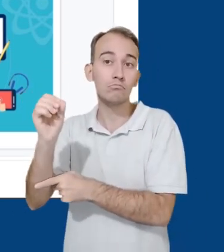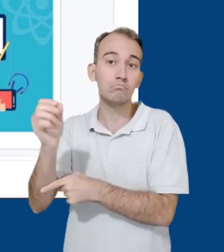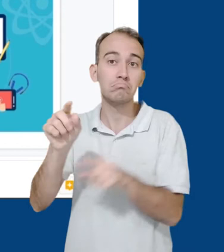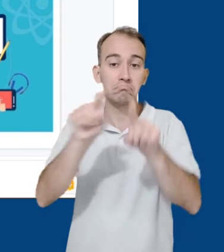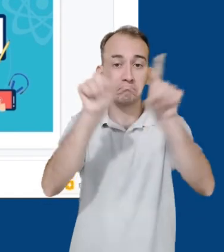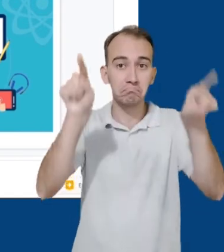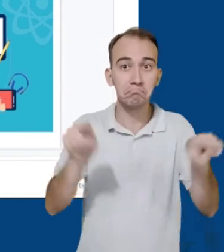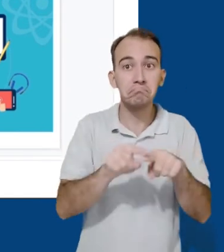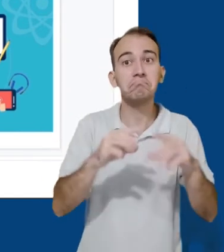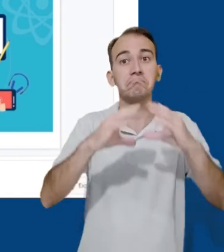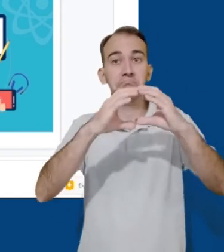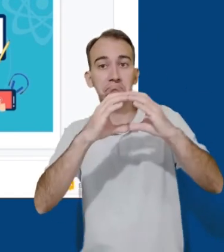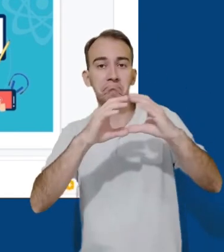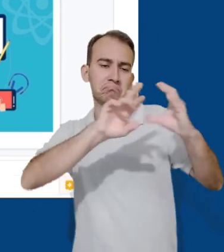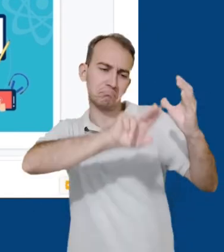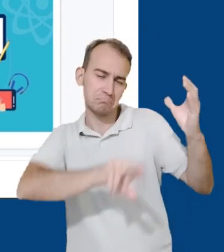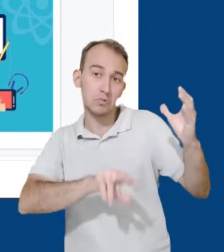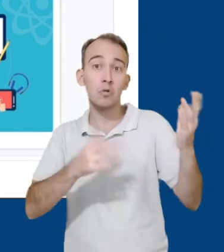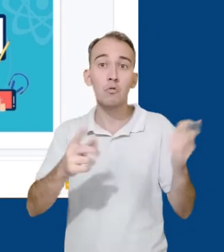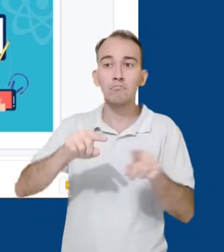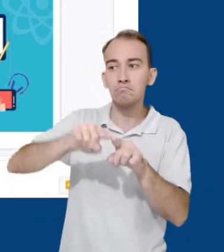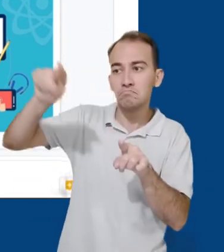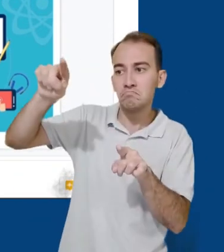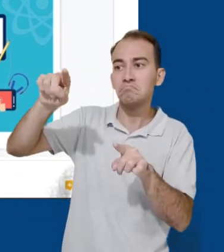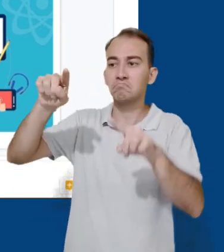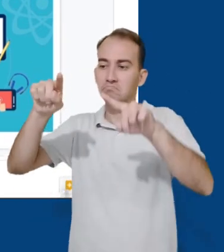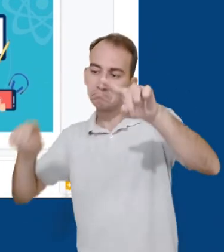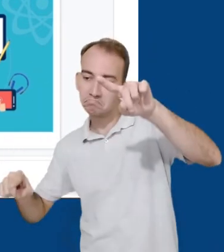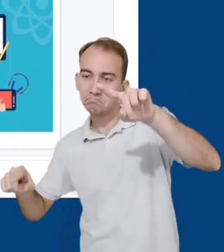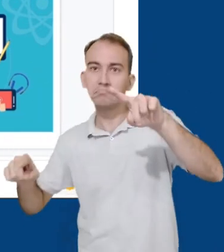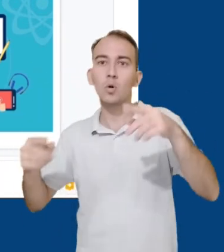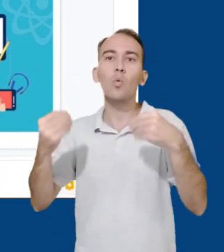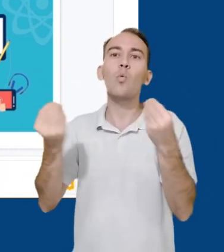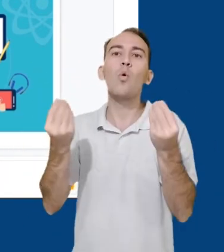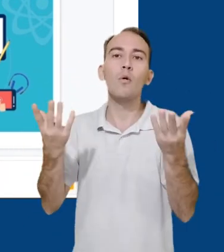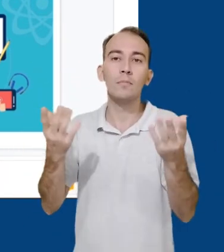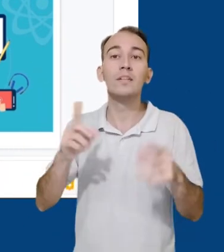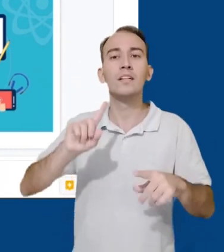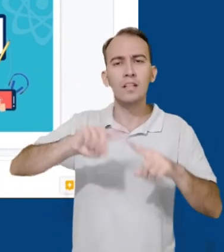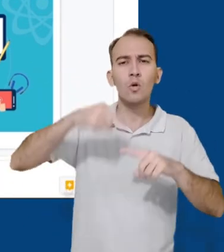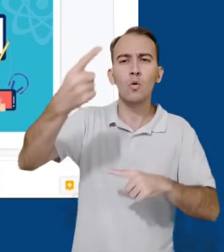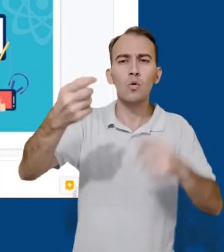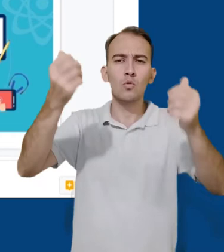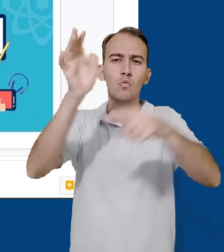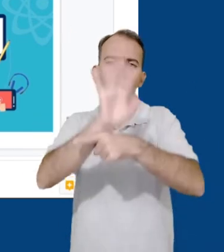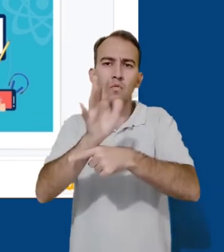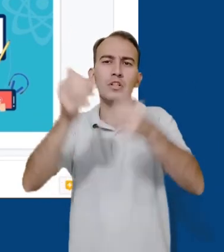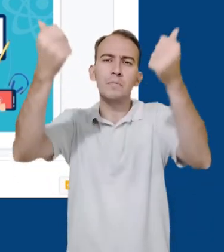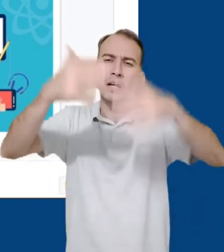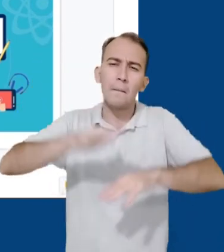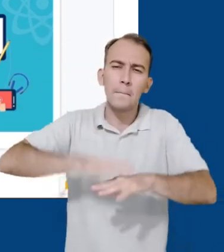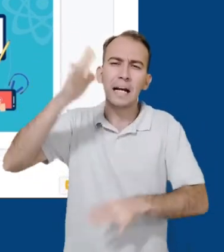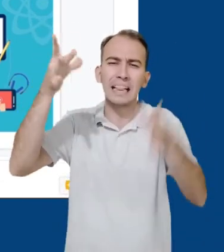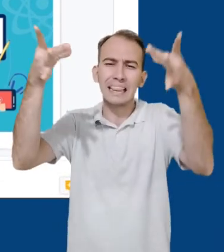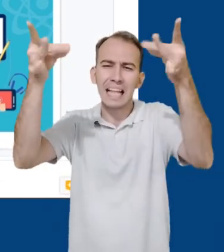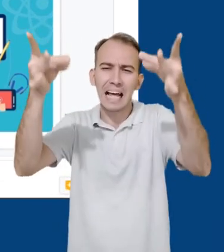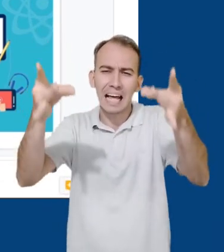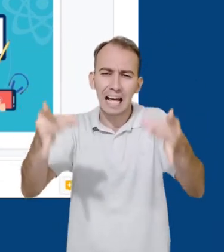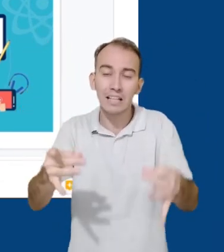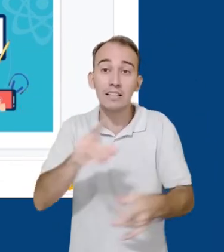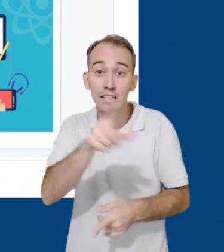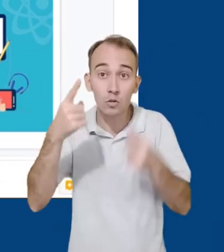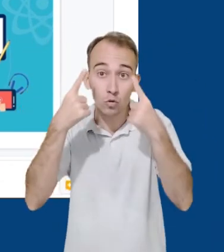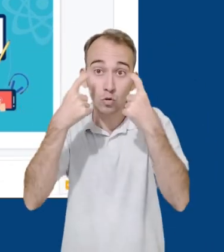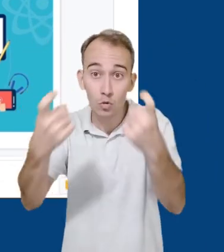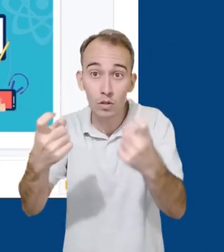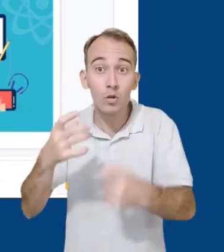melhor como utilizá-las, eu fiz um vídeo sobre o Google Drawings e lá eu explico cada uma dessas duas ferramentas detalhadamente e o